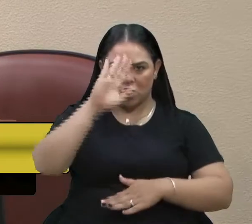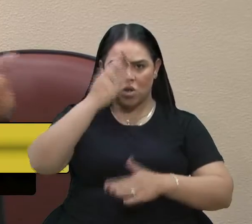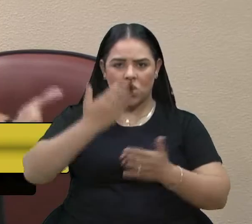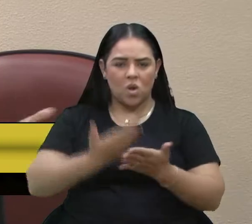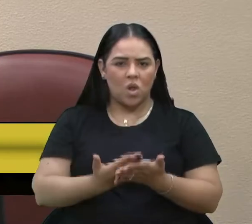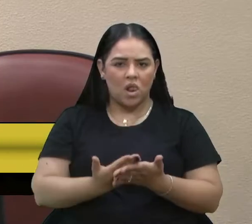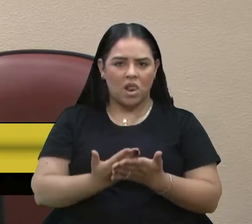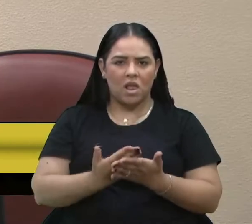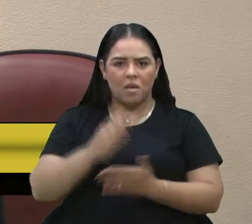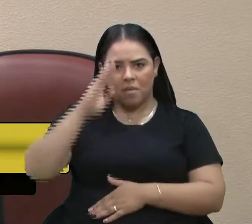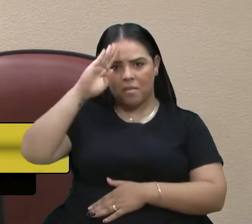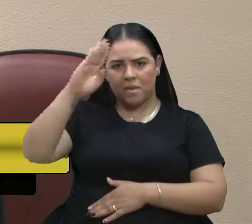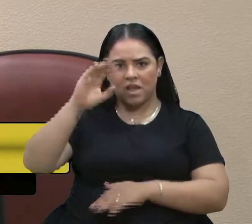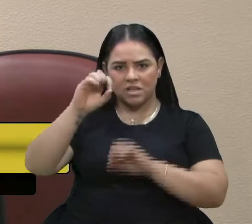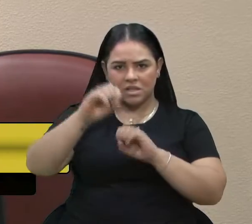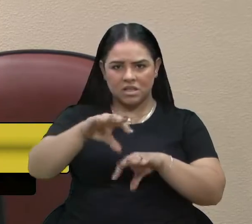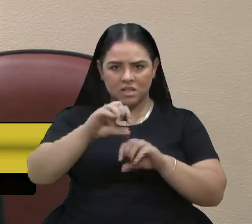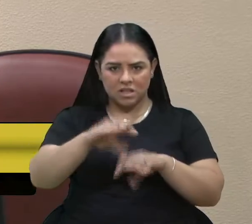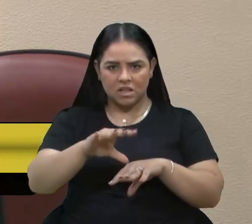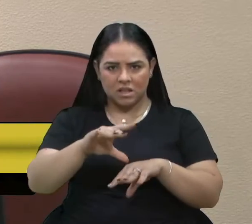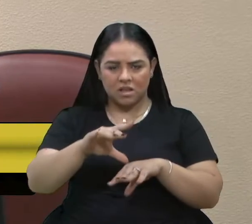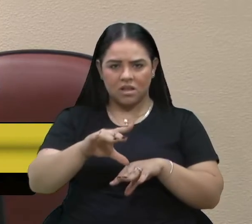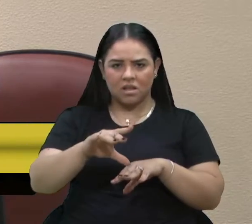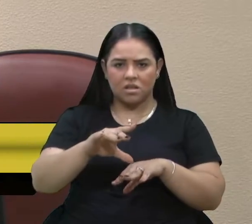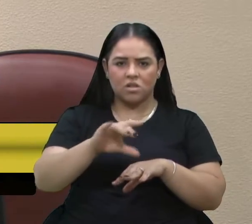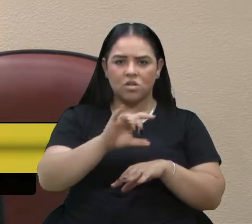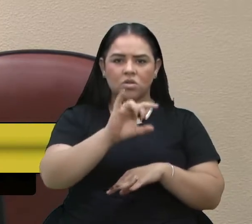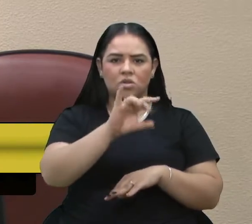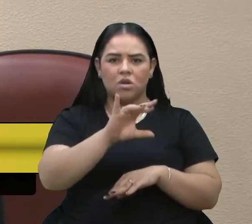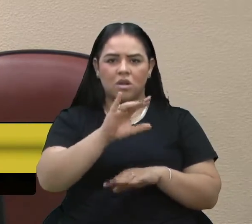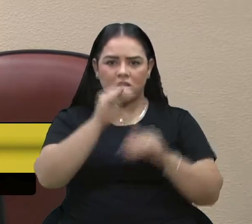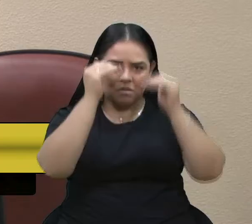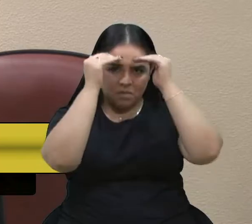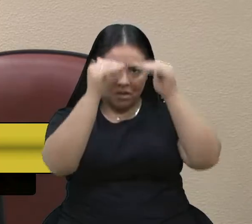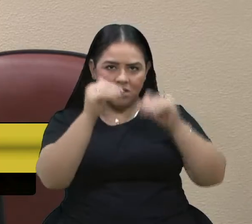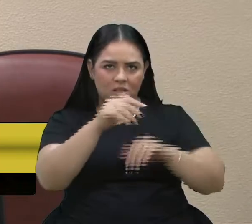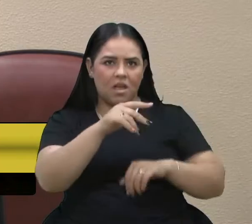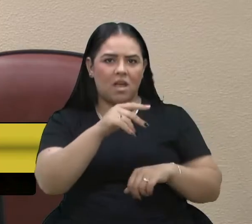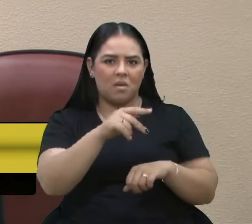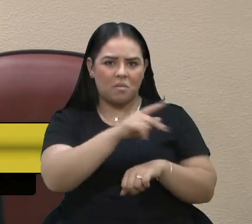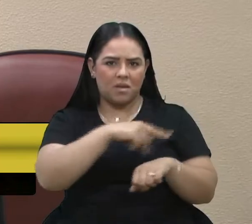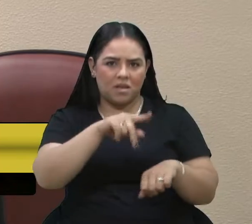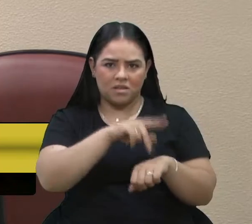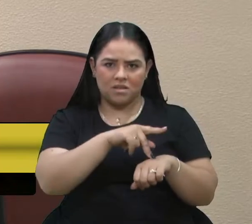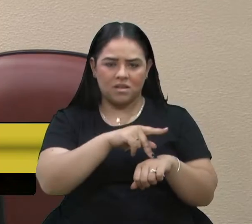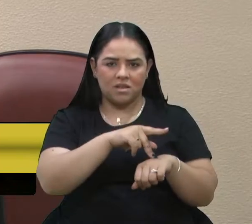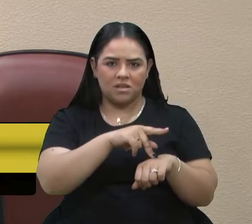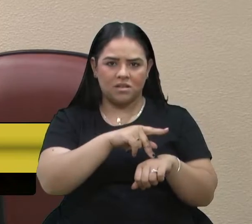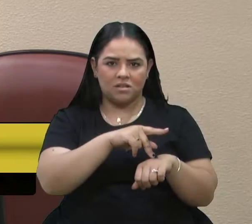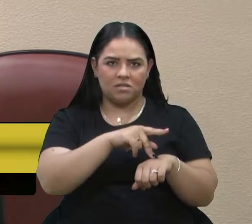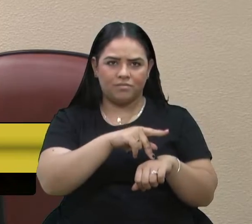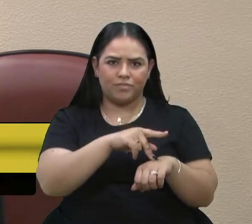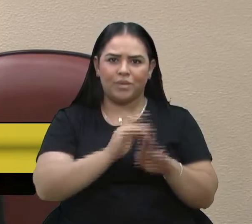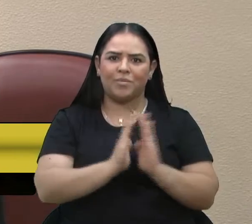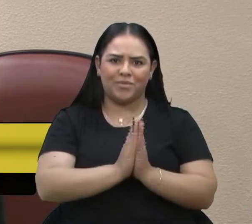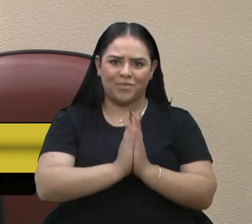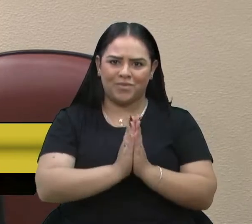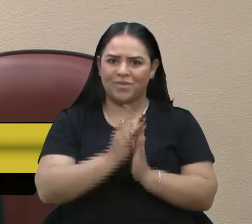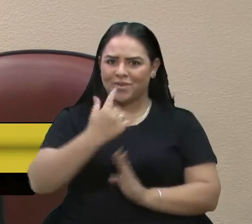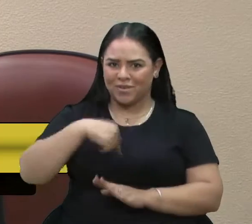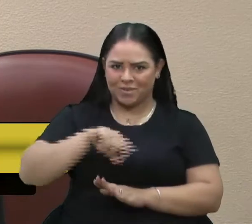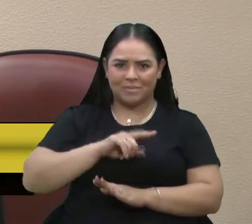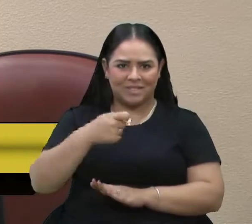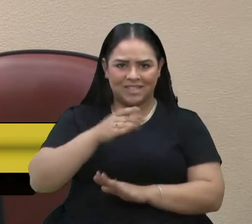escola em que vai ensinar as pessoas a cantarem o hino, a respeitarem o seu país, a sua pátria, os seus símbolos. Gente, por favor, vamos para as escolas, fui